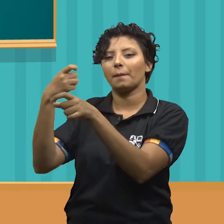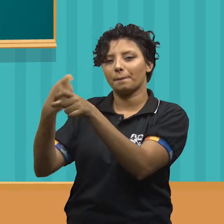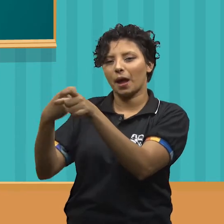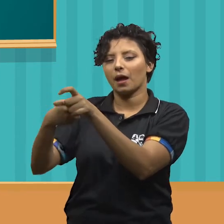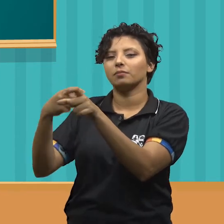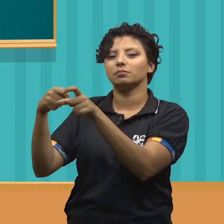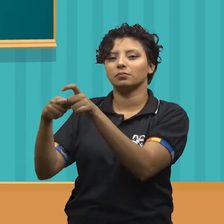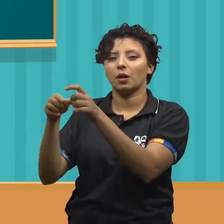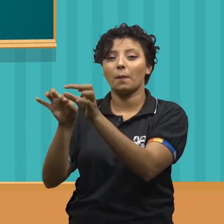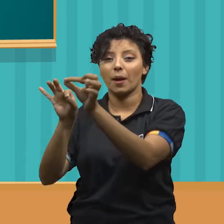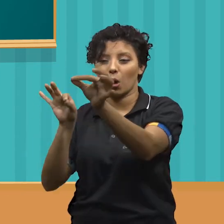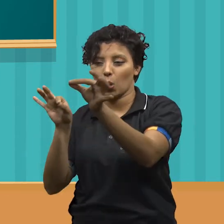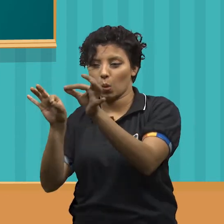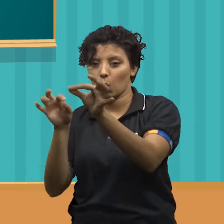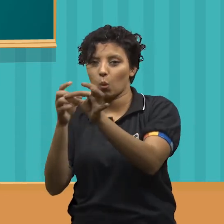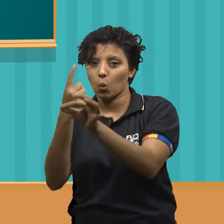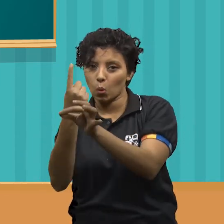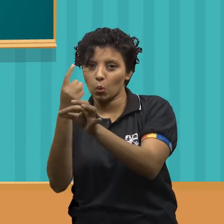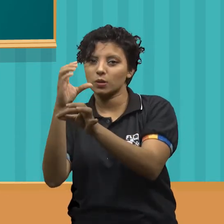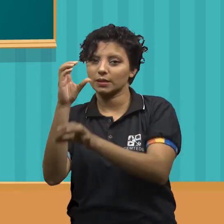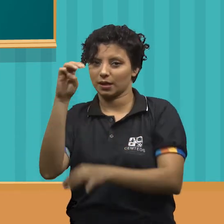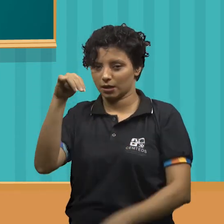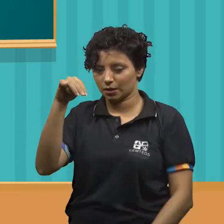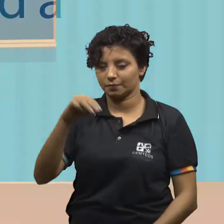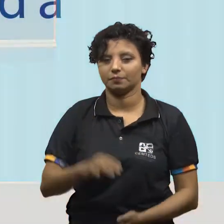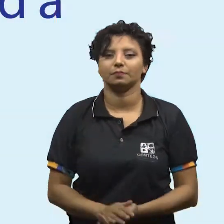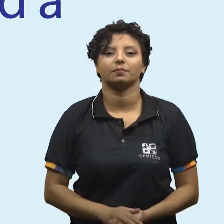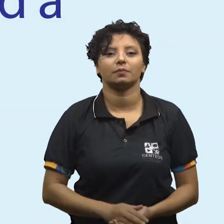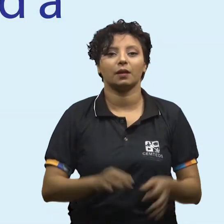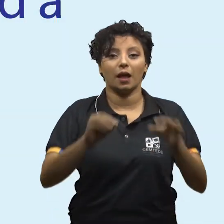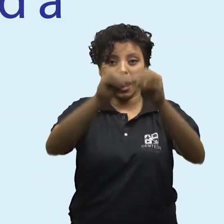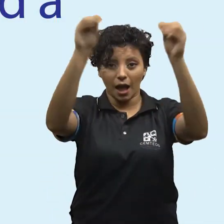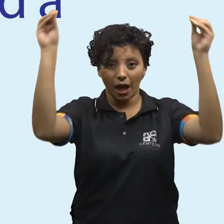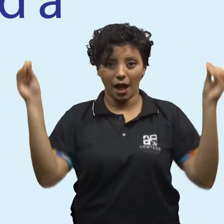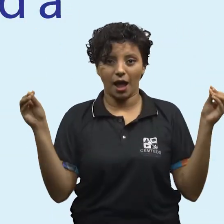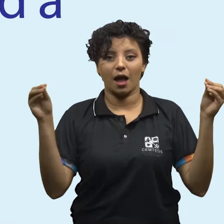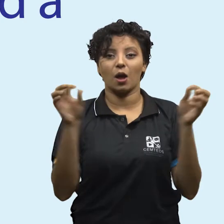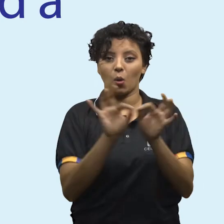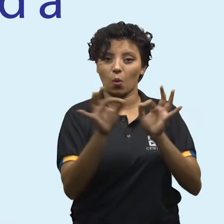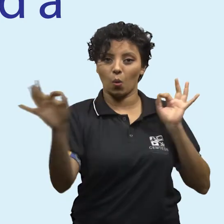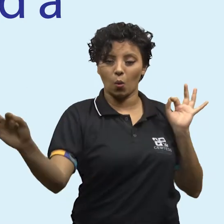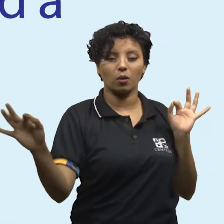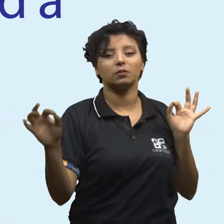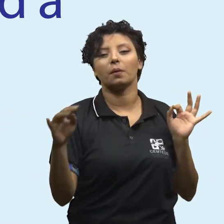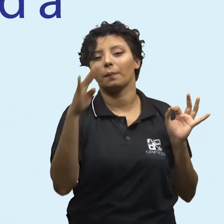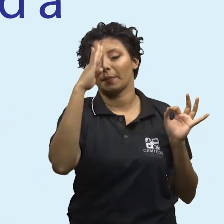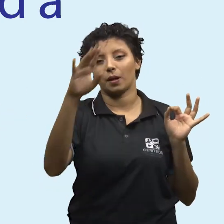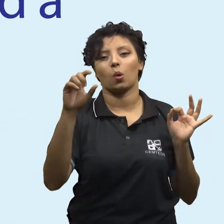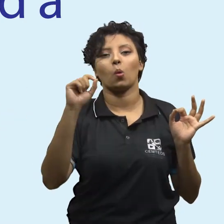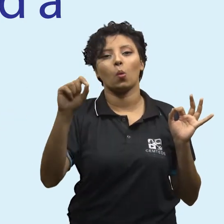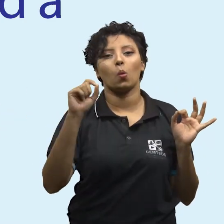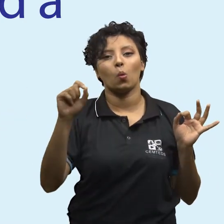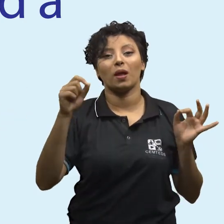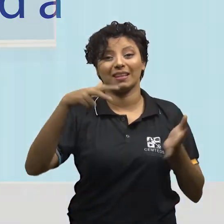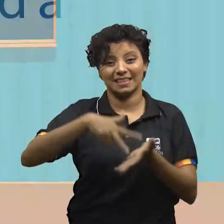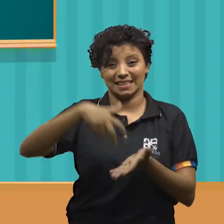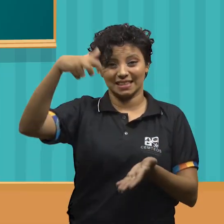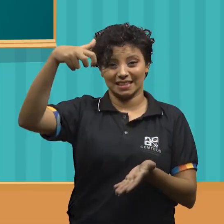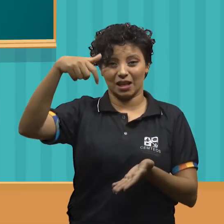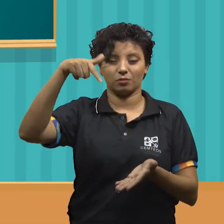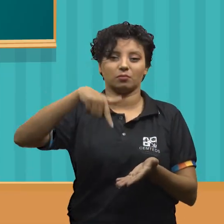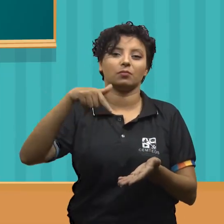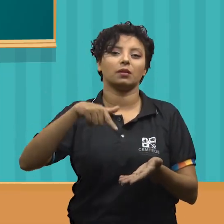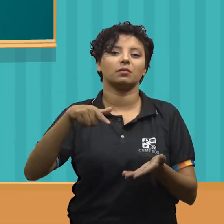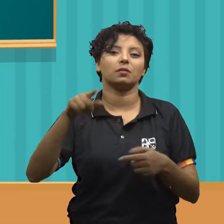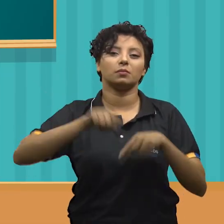base e, no máximo, 1 cm de diâmetro. A corda é utilizada para desenvolver predominantemente com exercício de salto.